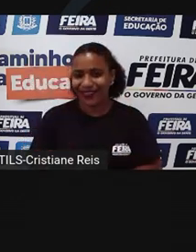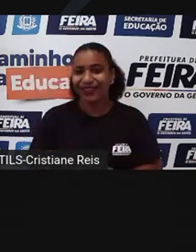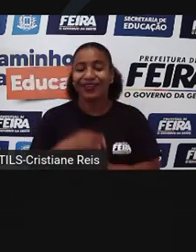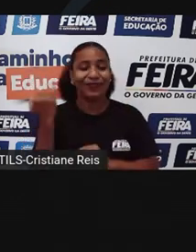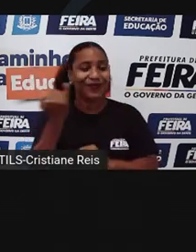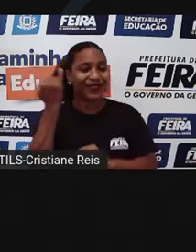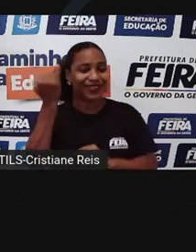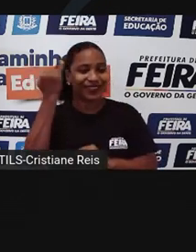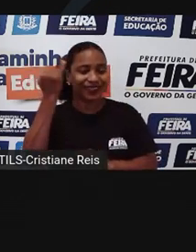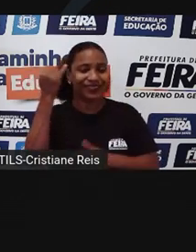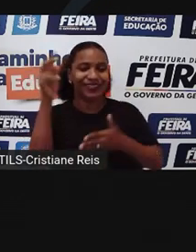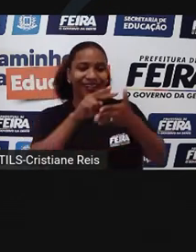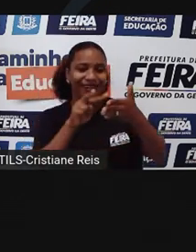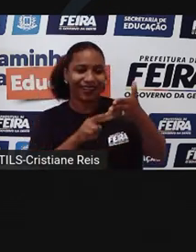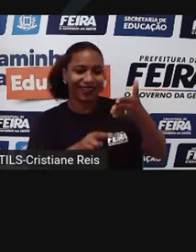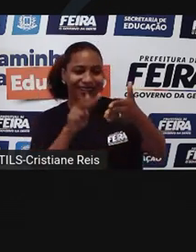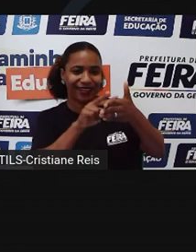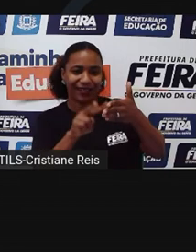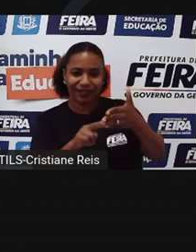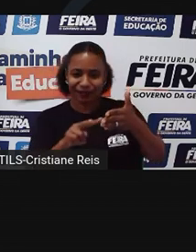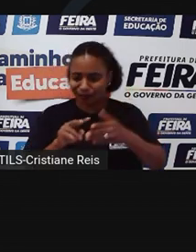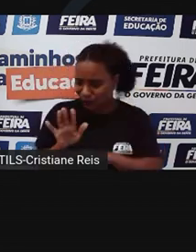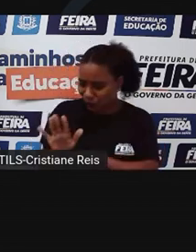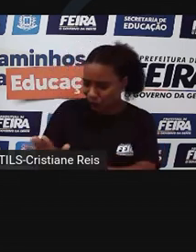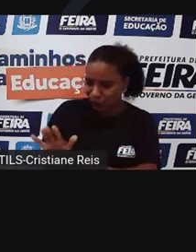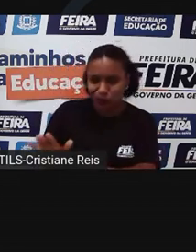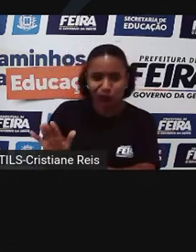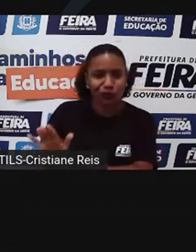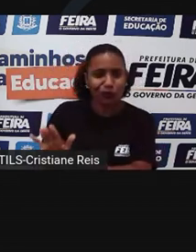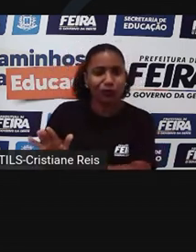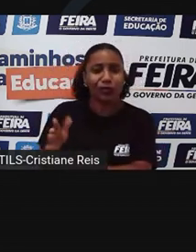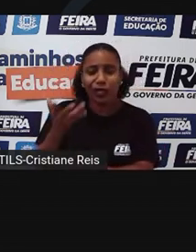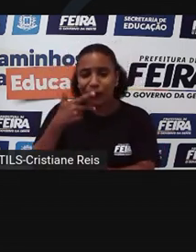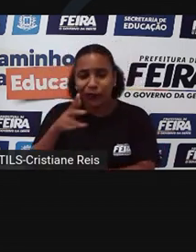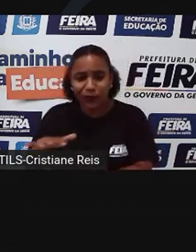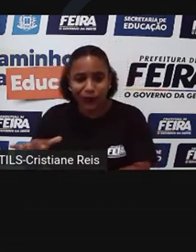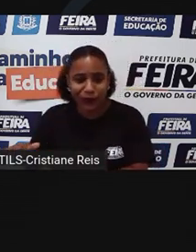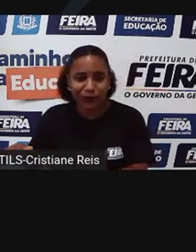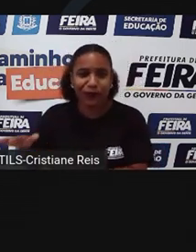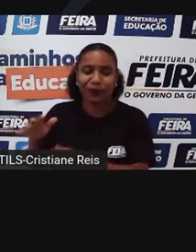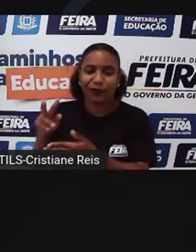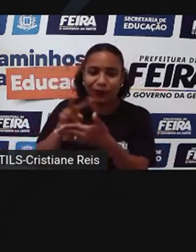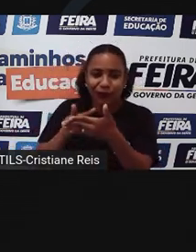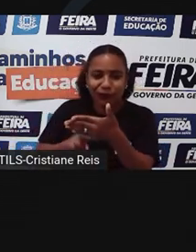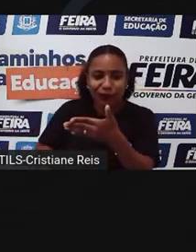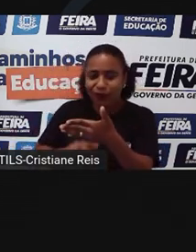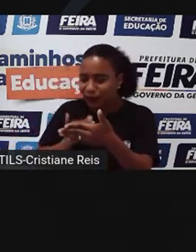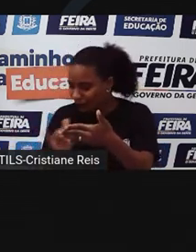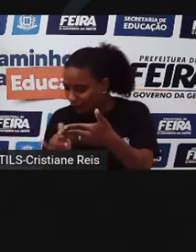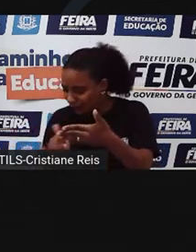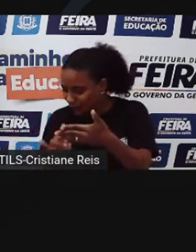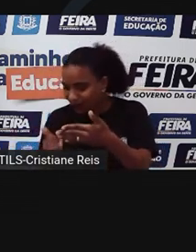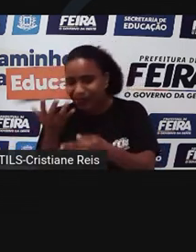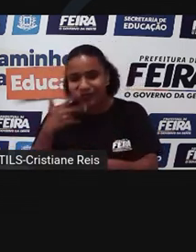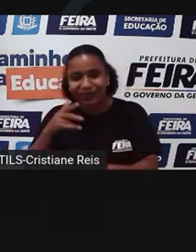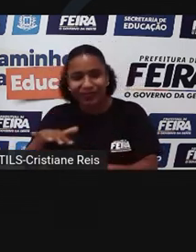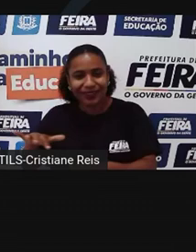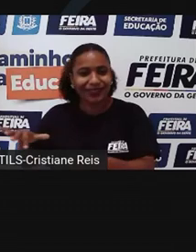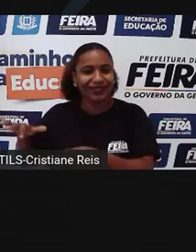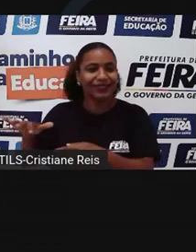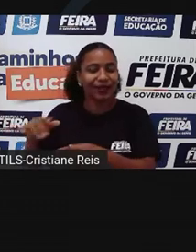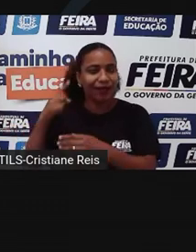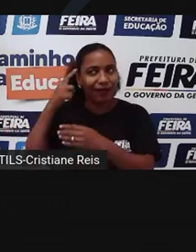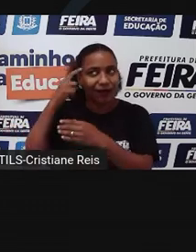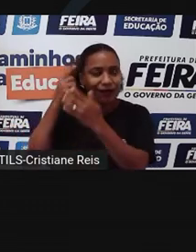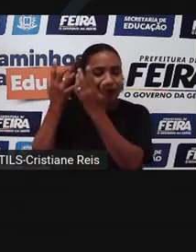leitura para as crianças o quanto antes. E isso dá a oportunidade de expandir a capacidade de atenção em um momento em que seus cérebros